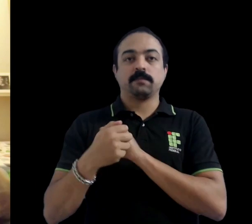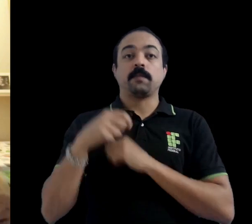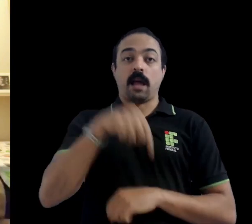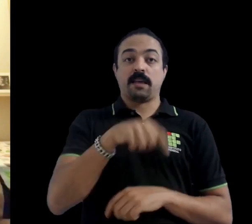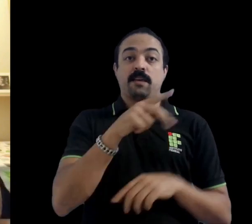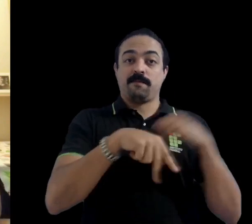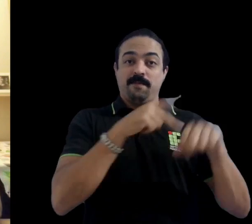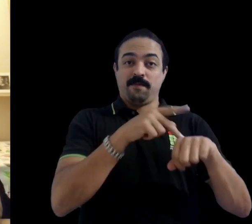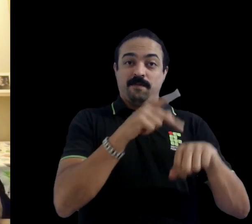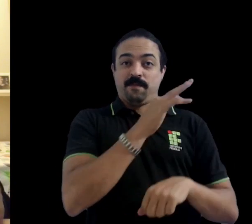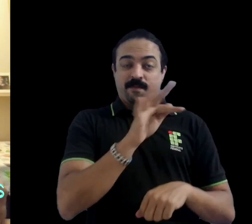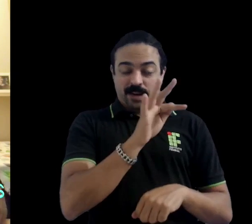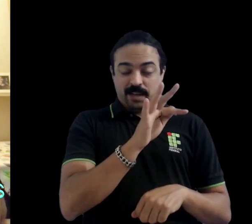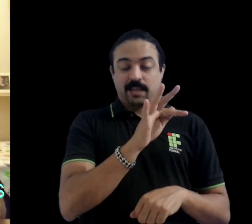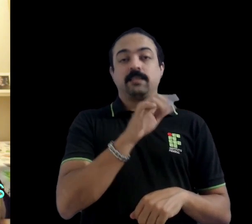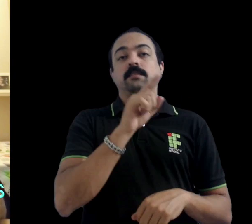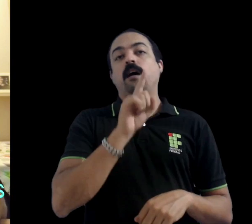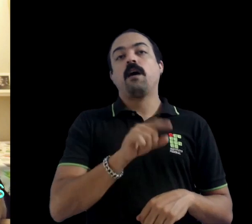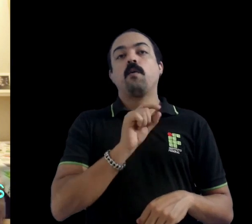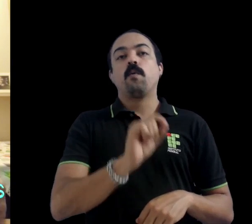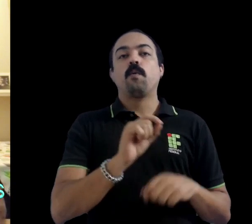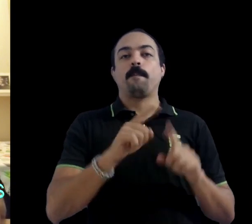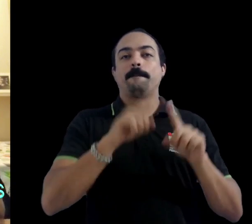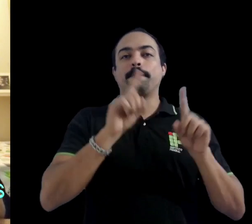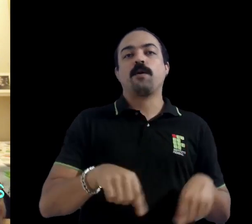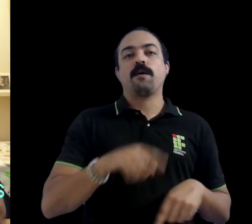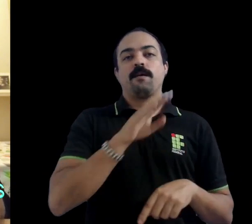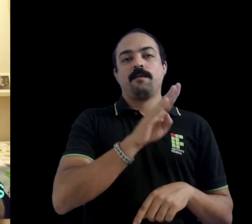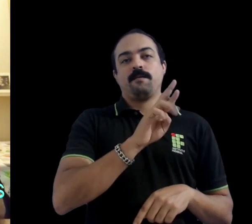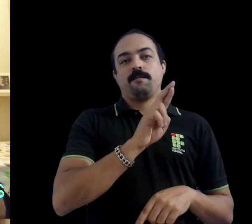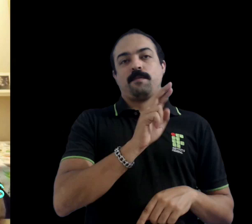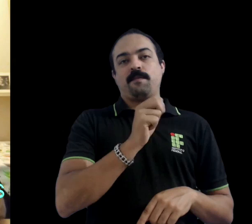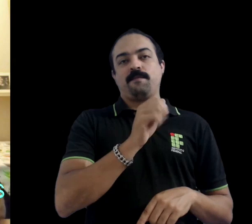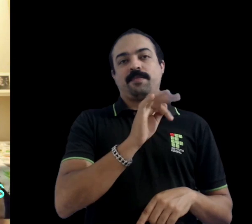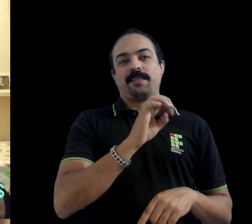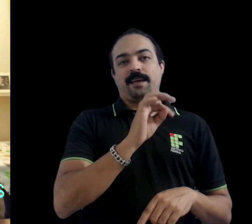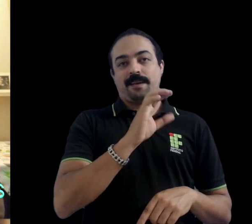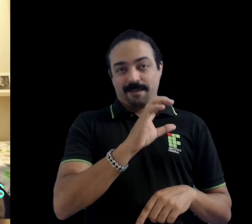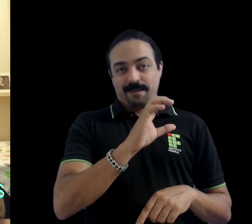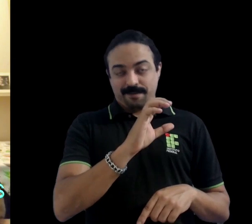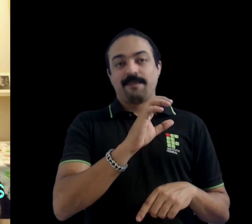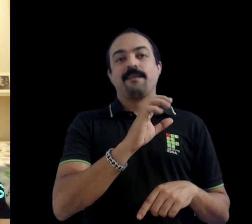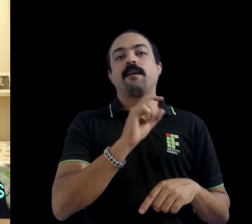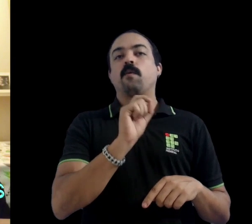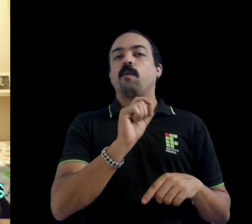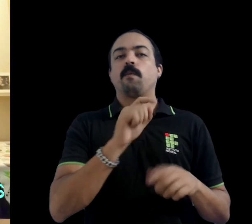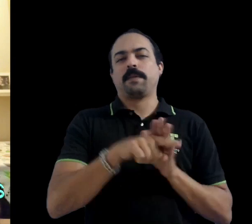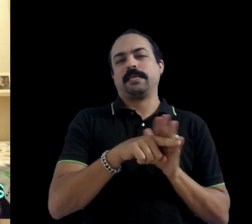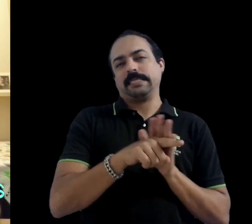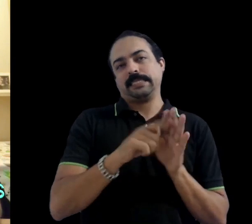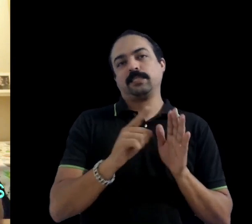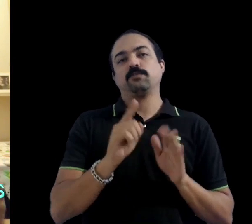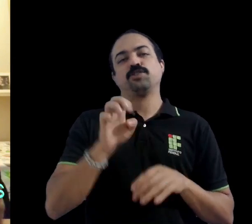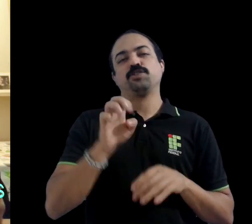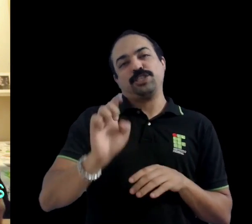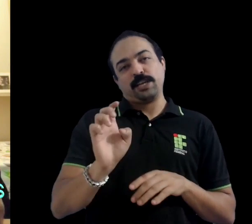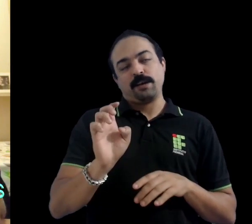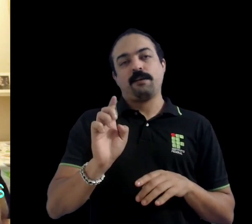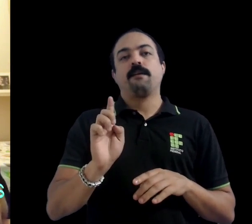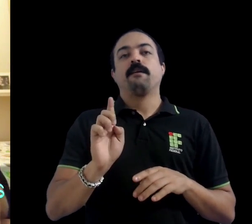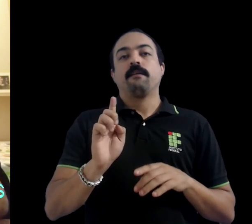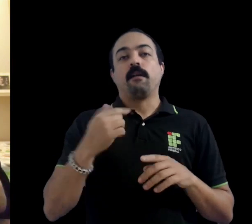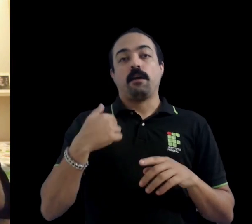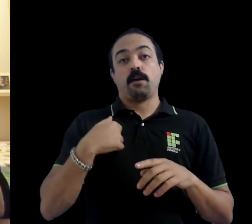pelo programa BravTech, cooperação Ceará-Normandia para a formação e pesquisa em engenharia. Eu